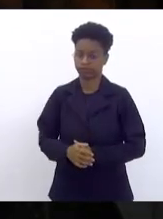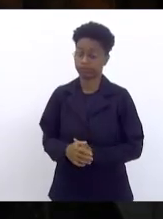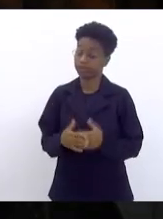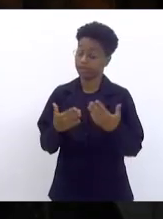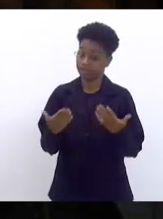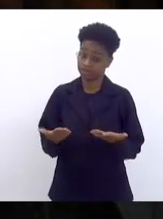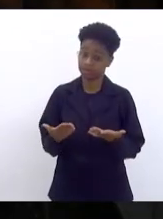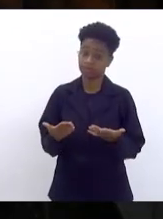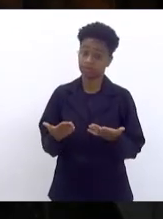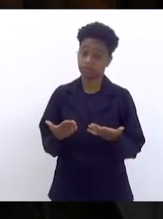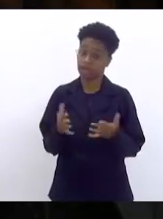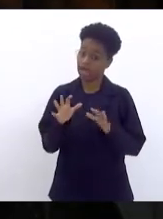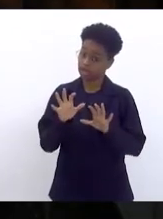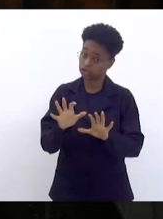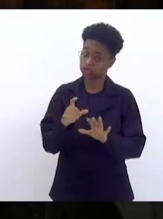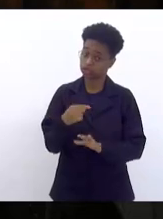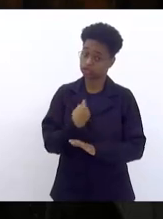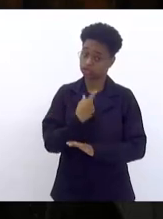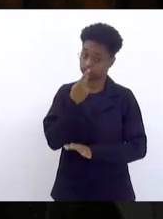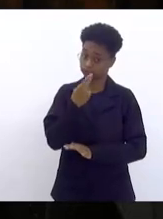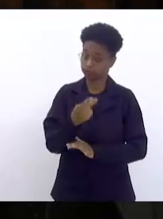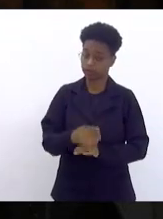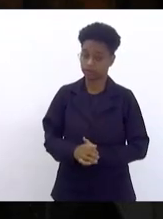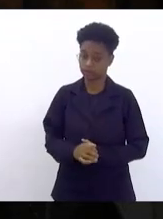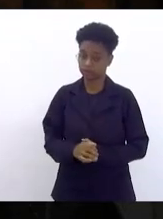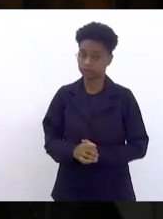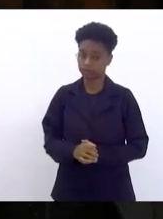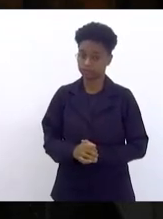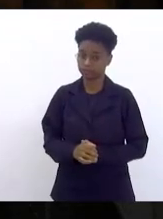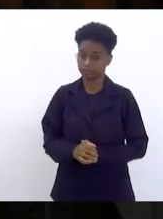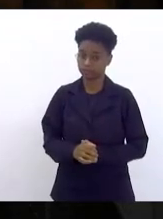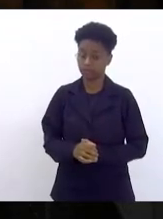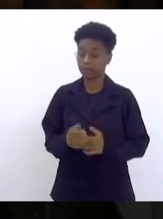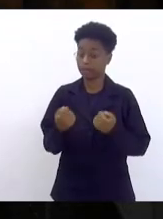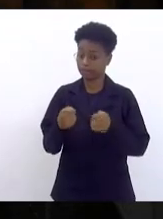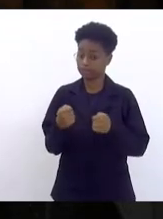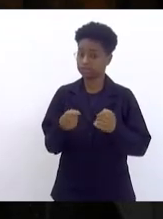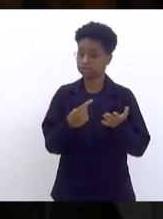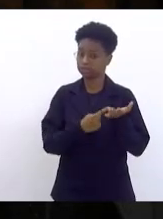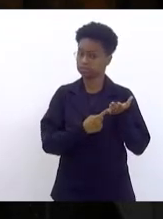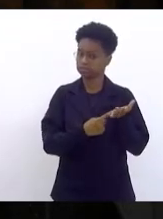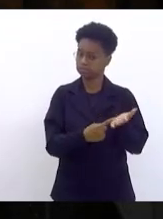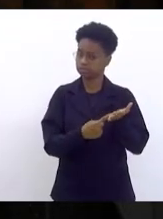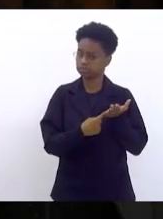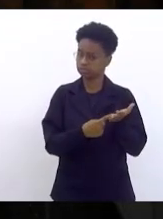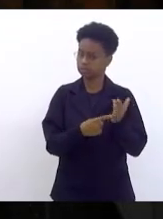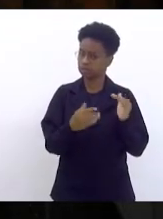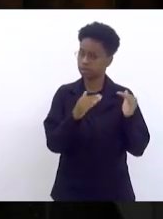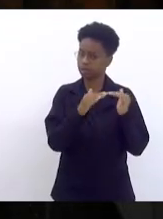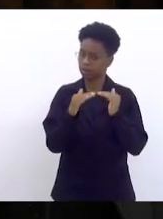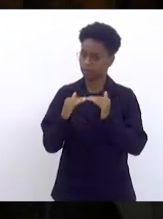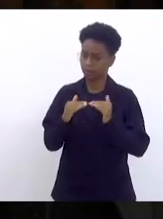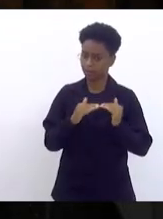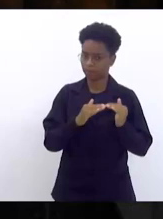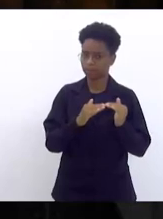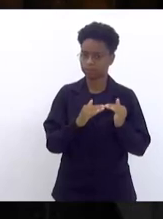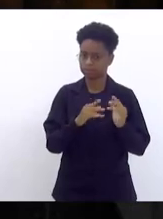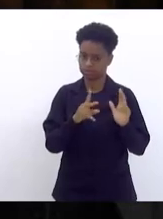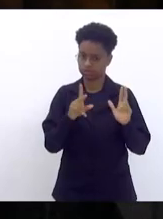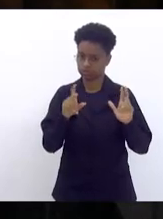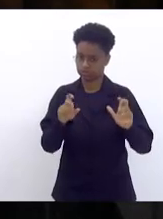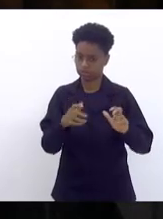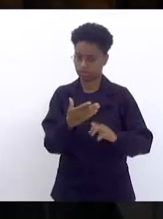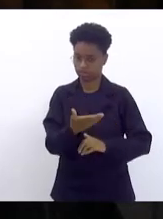situação que estamos falando. Então, há que construir consensos e sobre esse tema